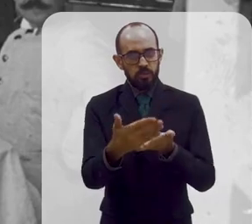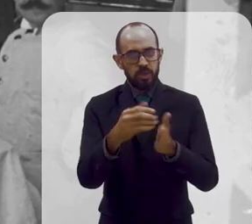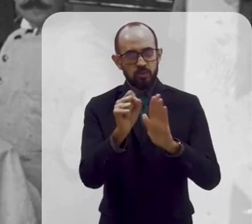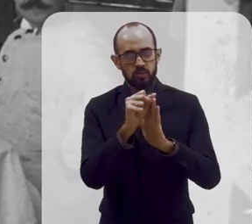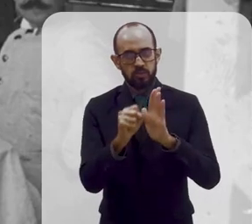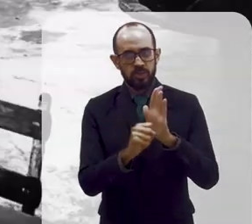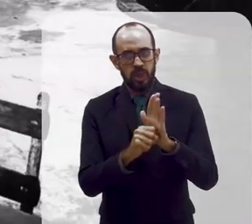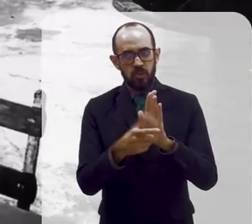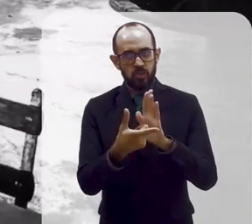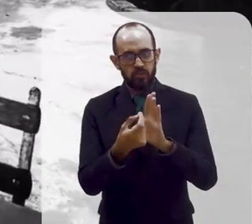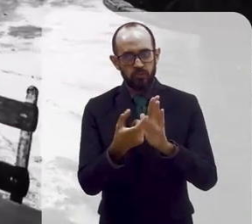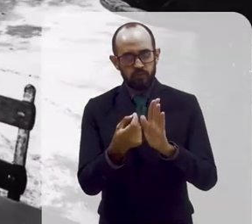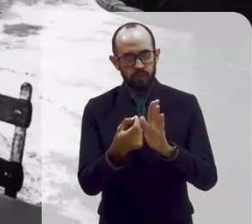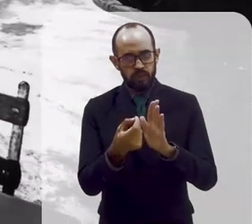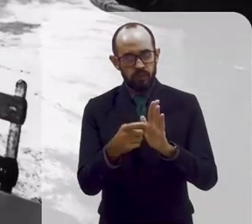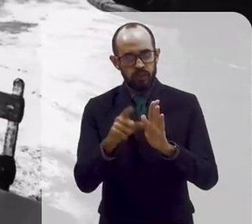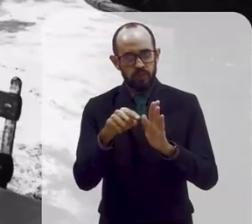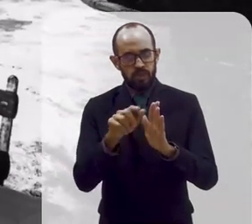do século XX,